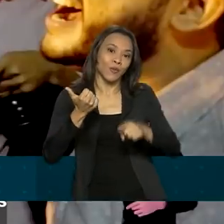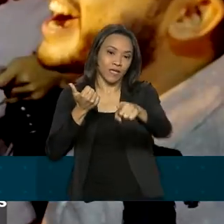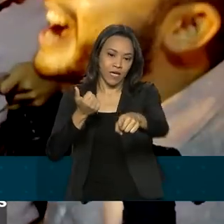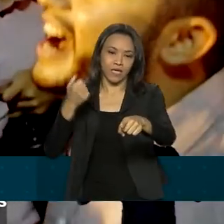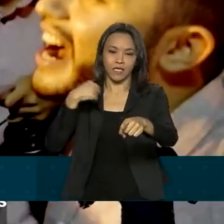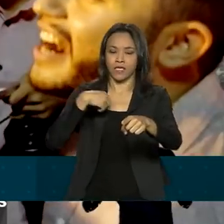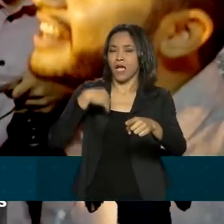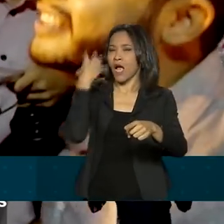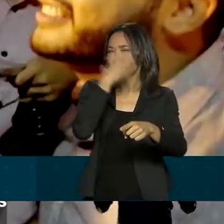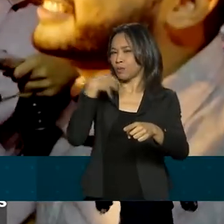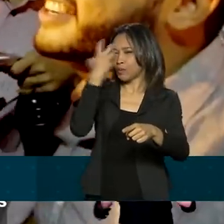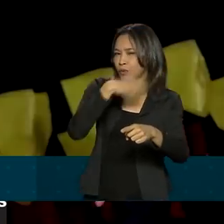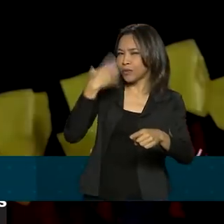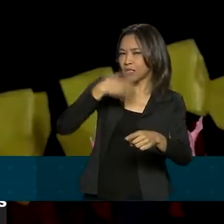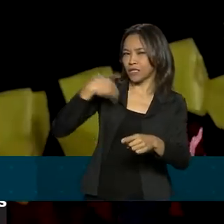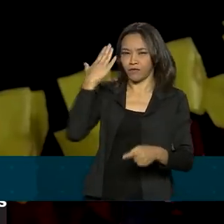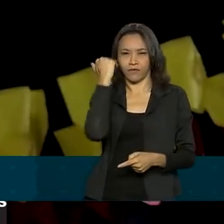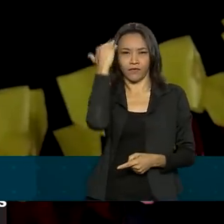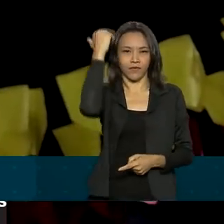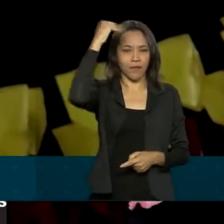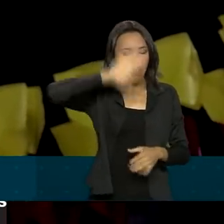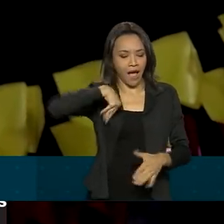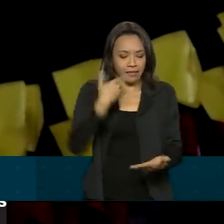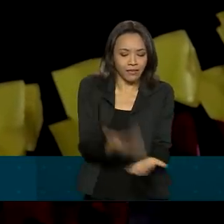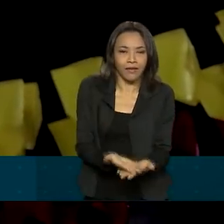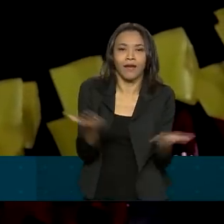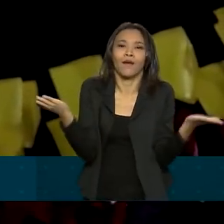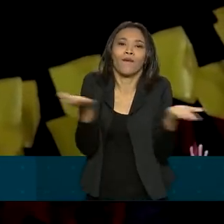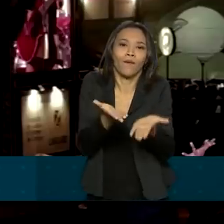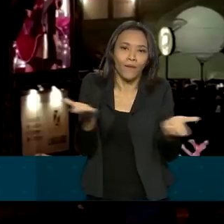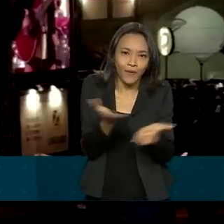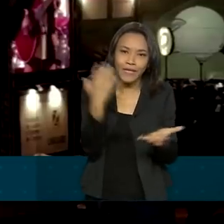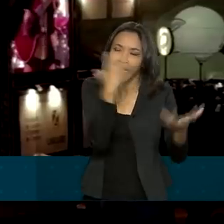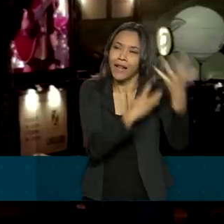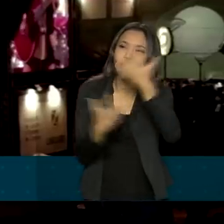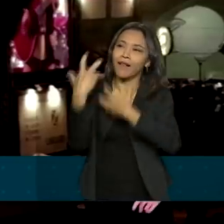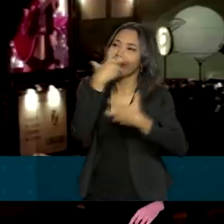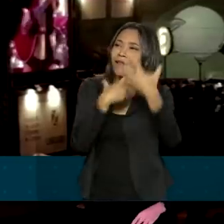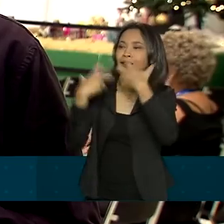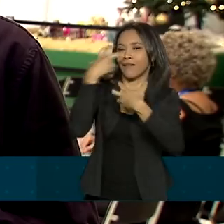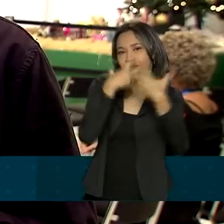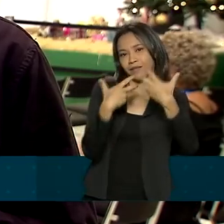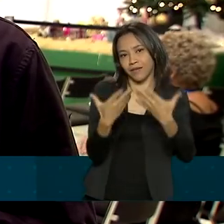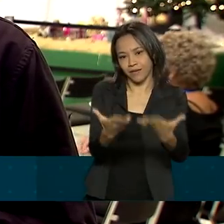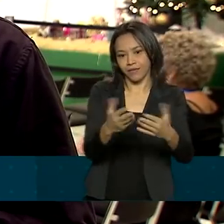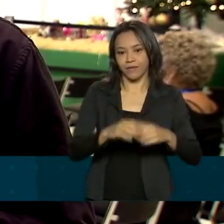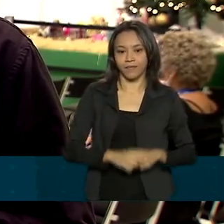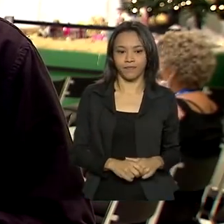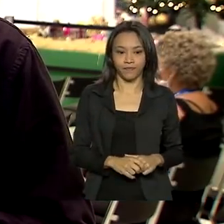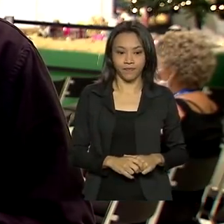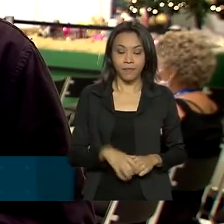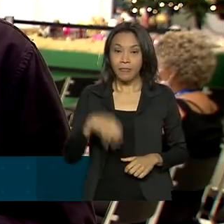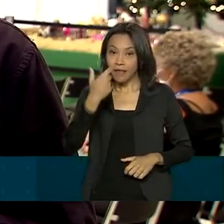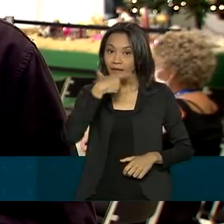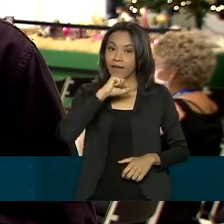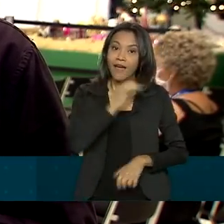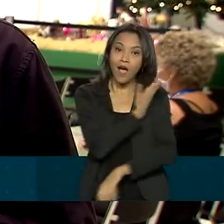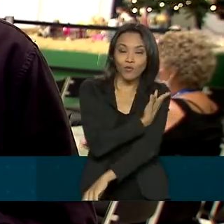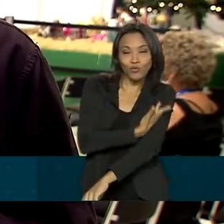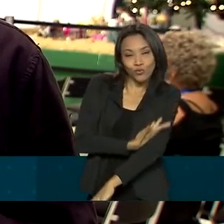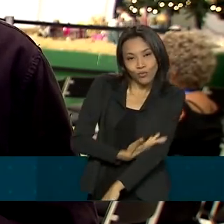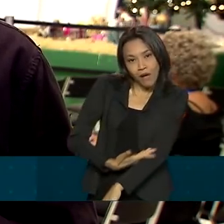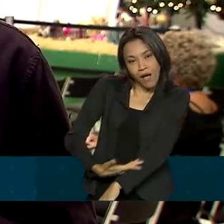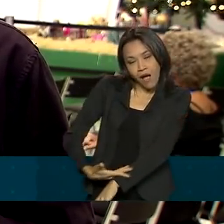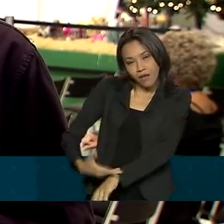tocam até hoje em qualquer arrastapé em todos os cantos do Brasil. E mesmo quem está acostumado a dançar